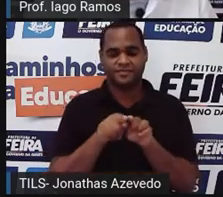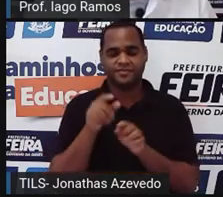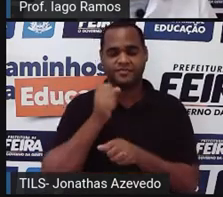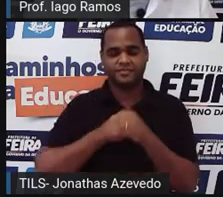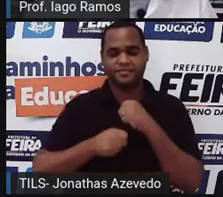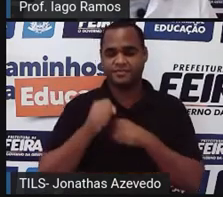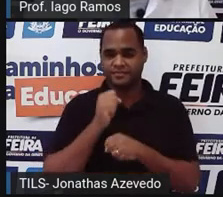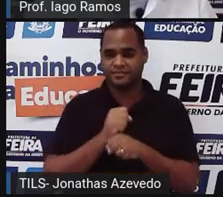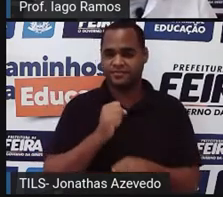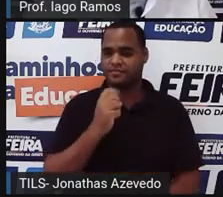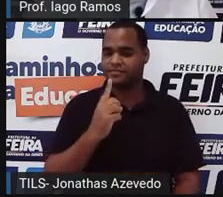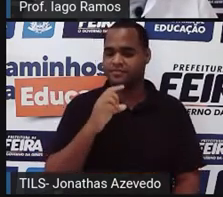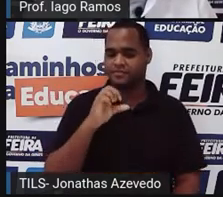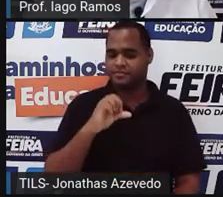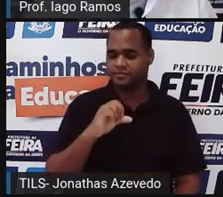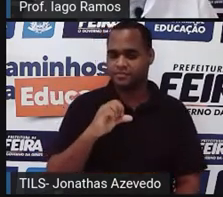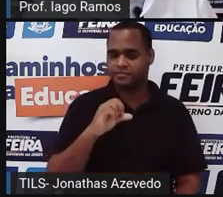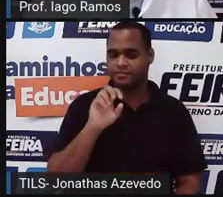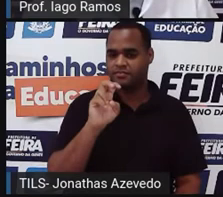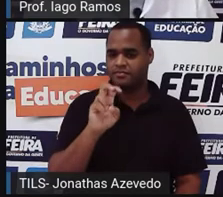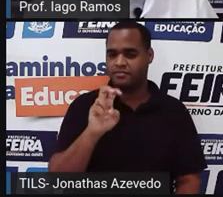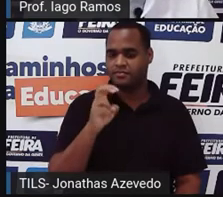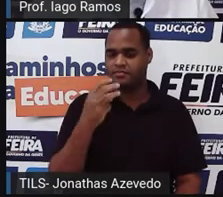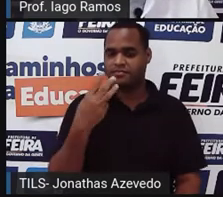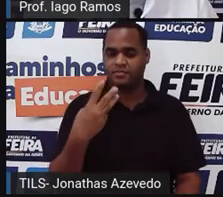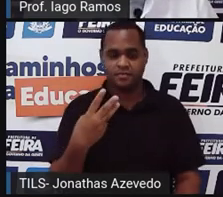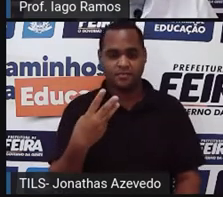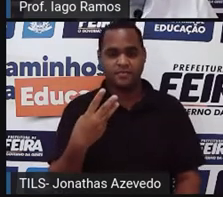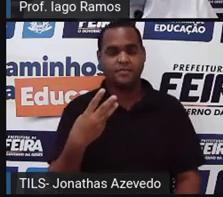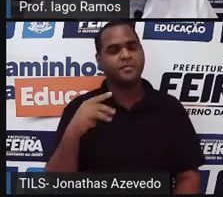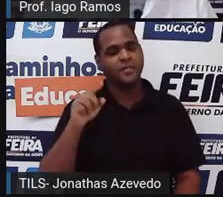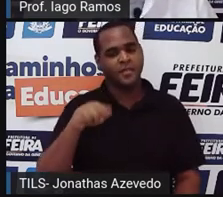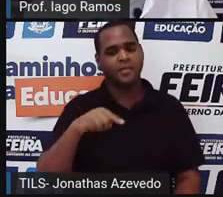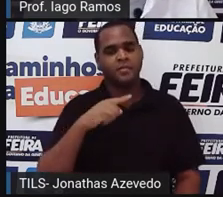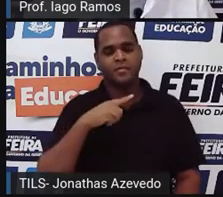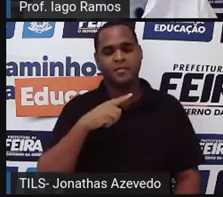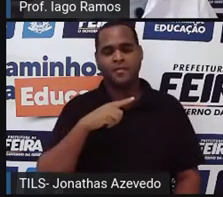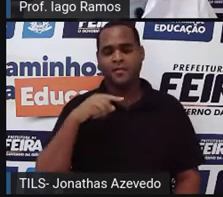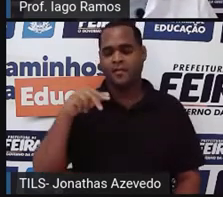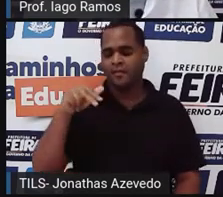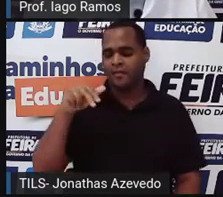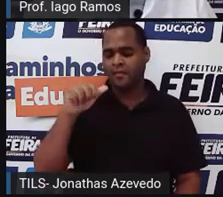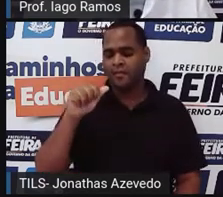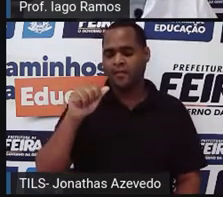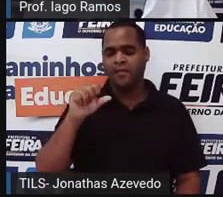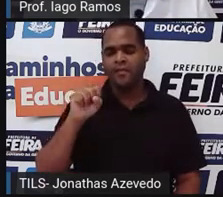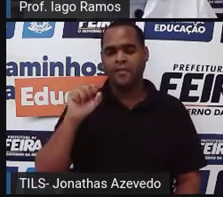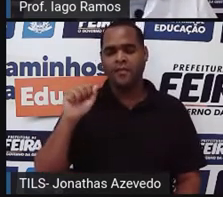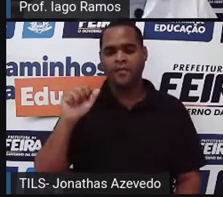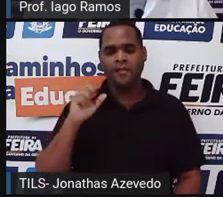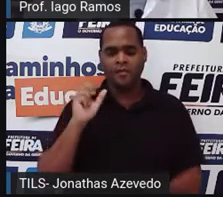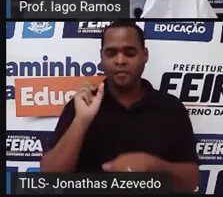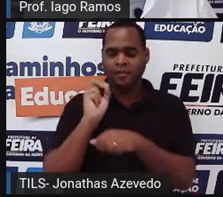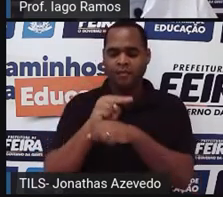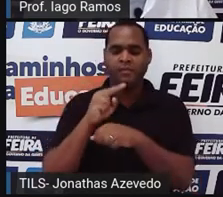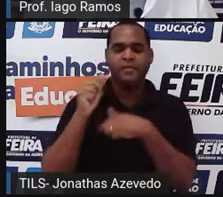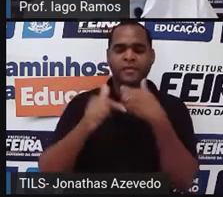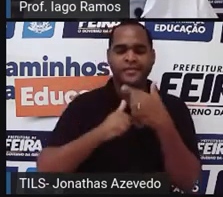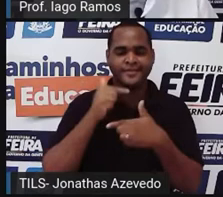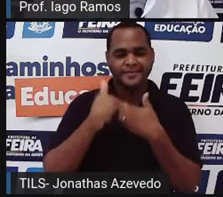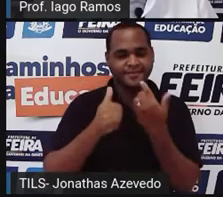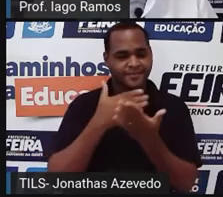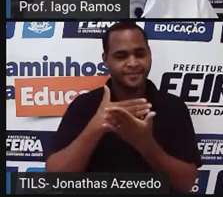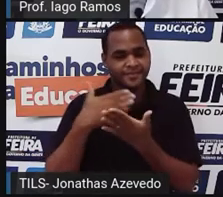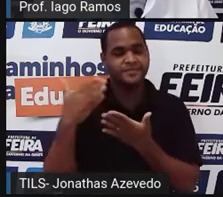1953, 1953, ela chega para trabalhar na NASA, nessa agência, né,